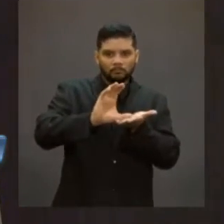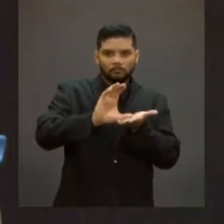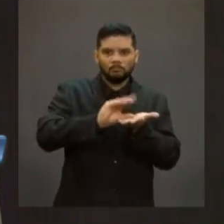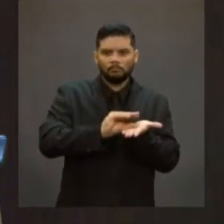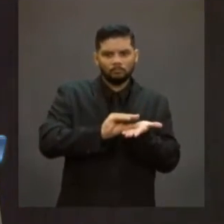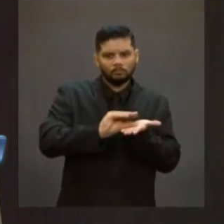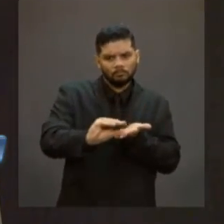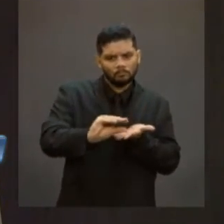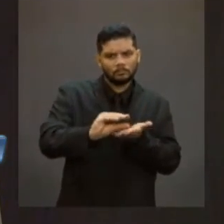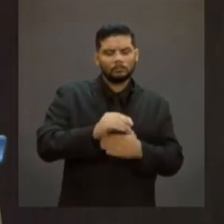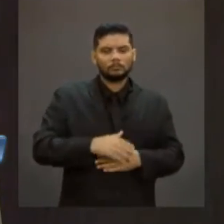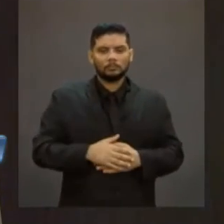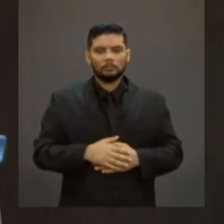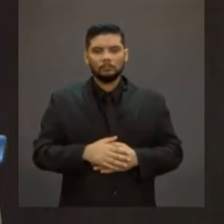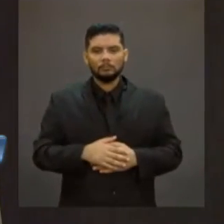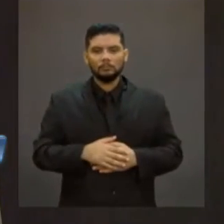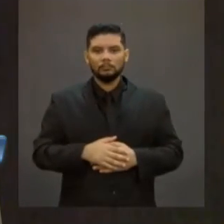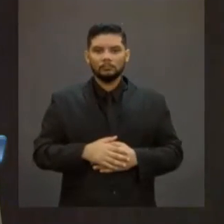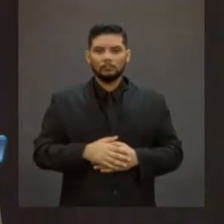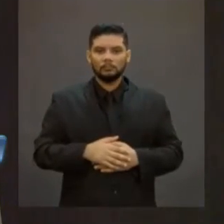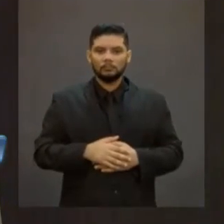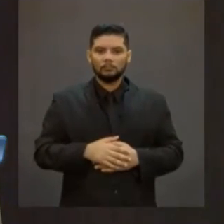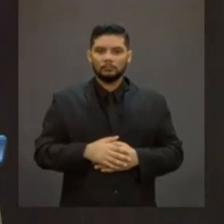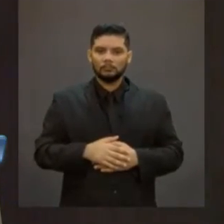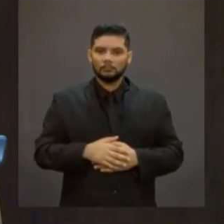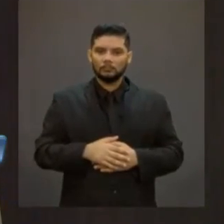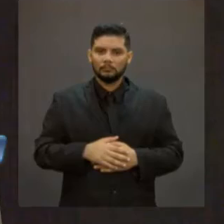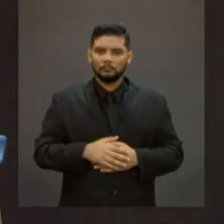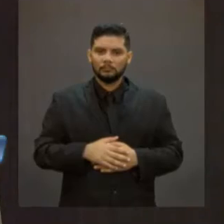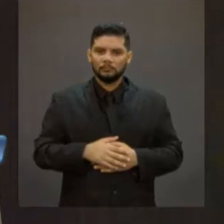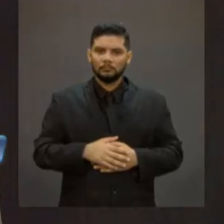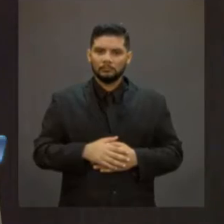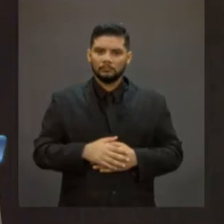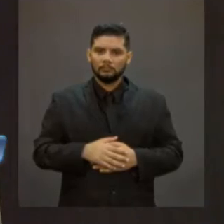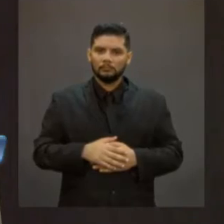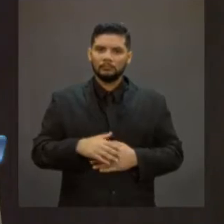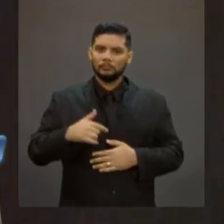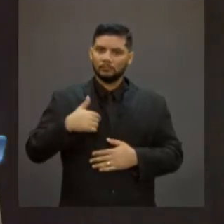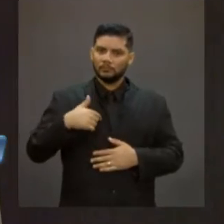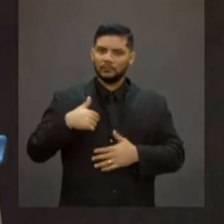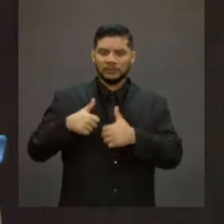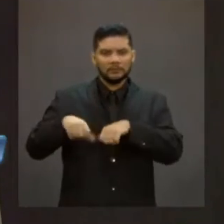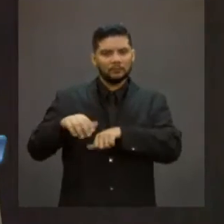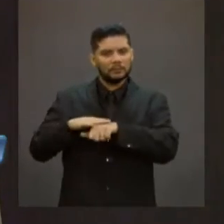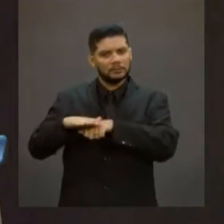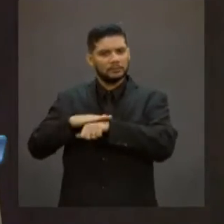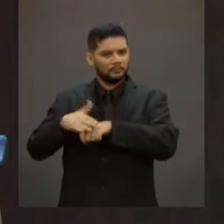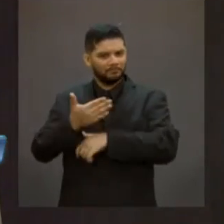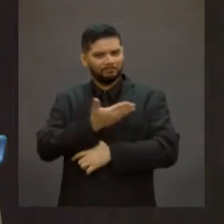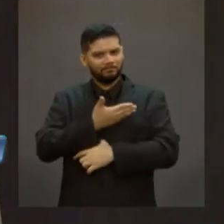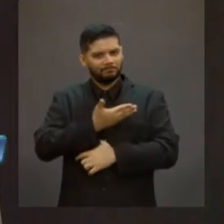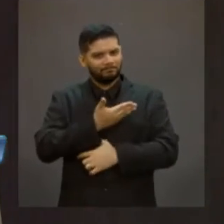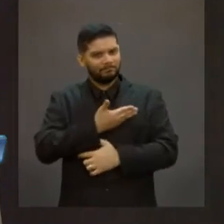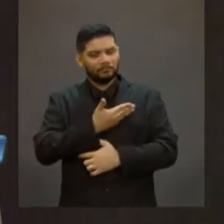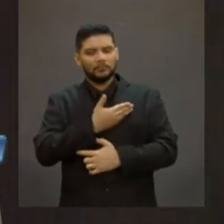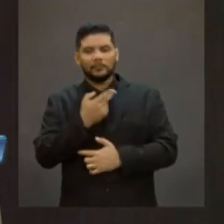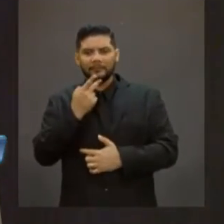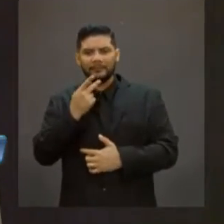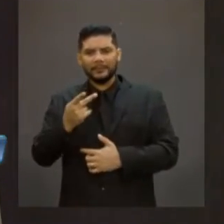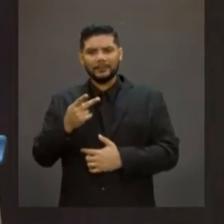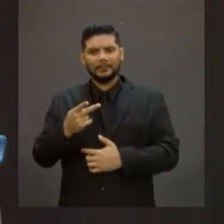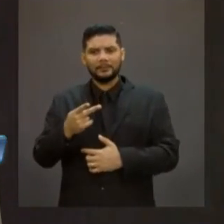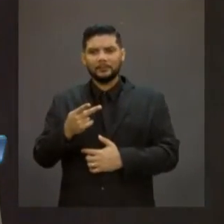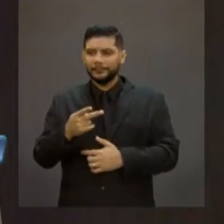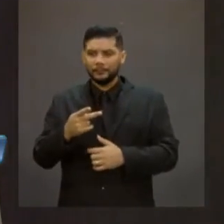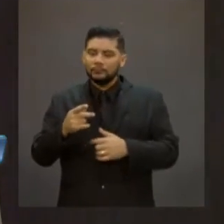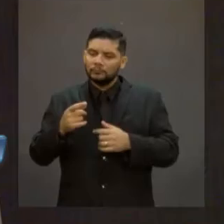Ministério, converso com meus ex-colegas e dizem assim, é a limitação do orçamento. Ou seja, você vai fechando a torneira do orçamento sócio